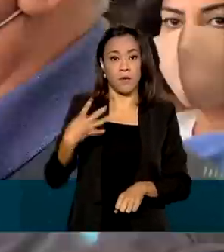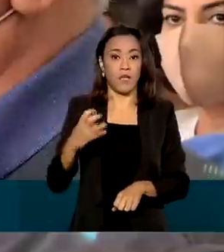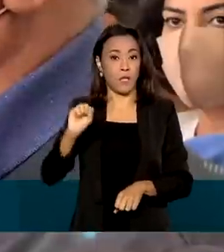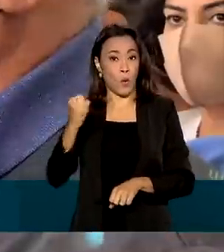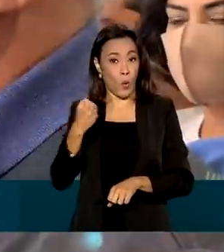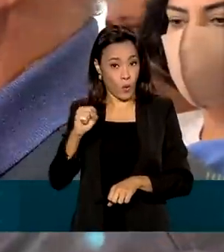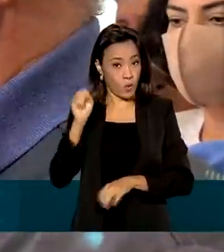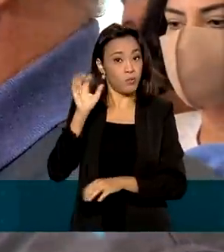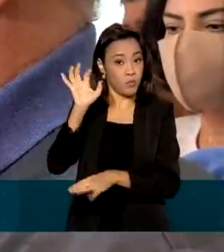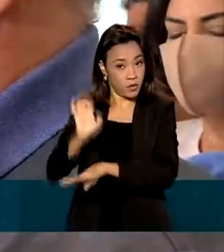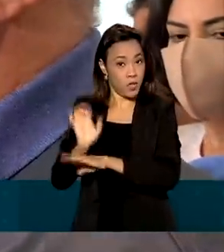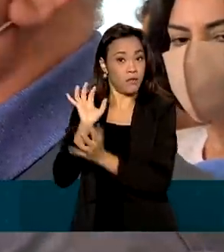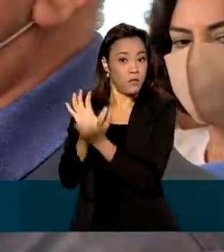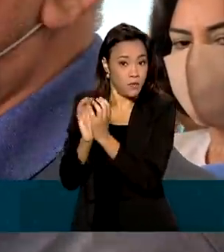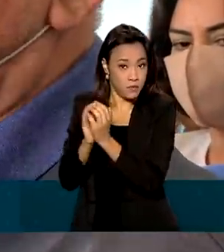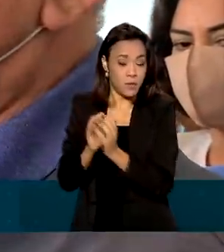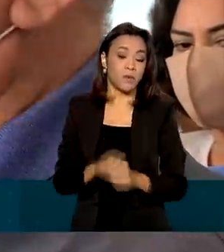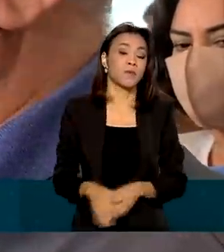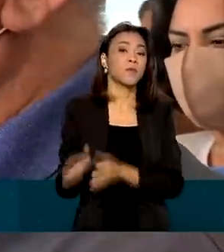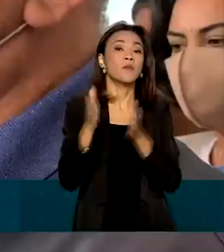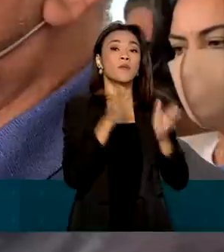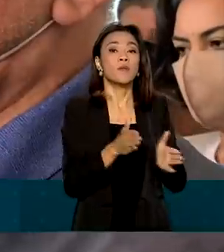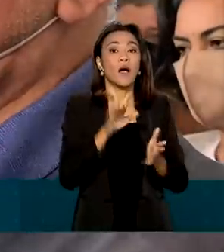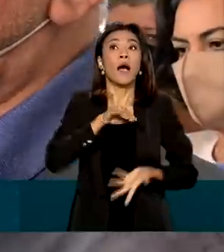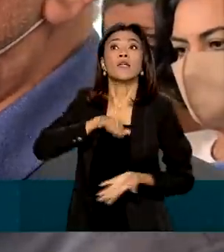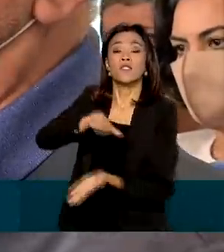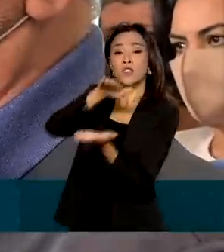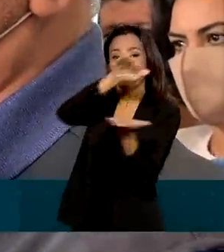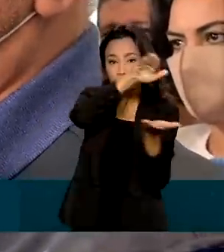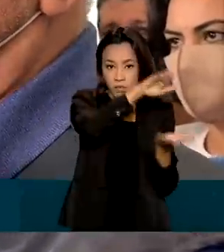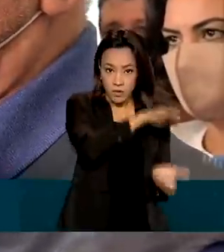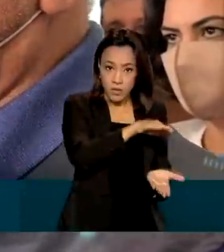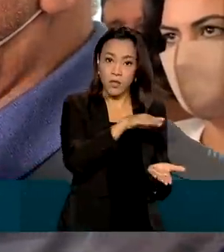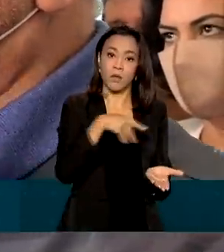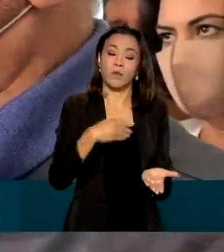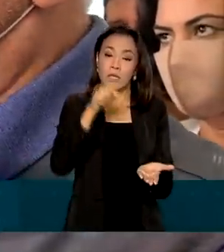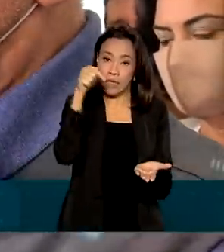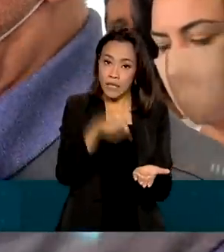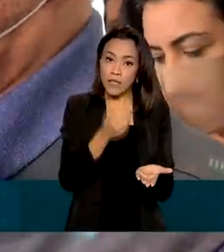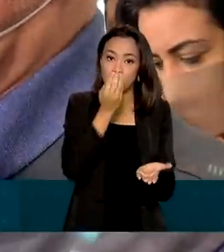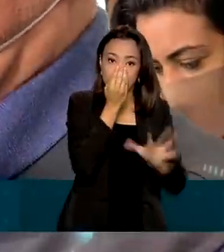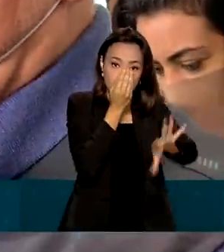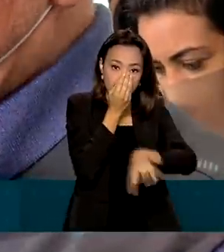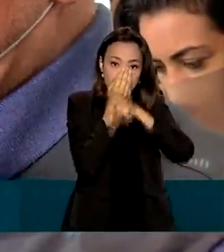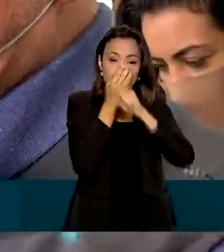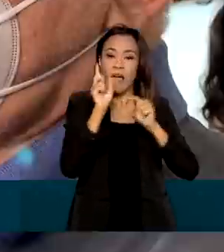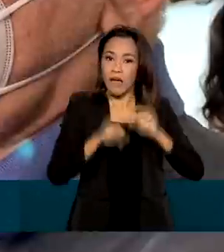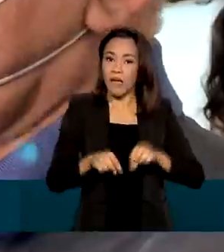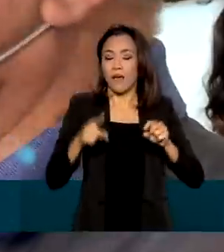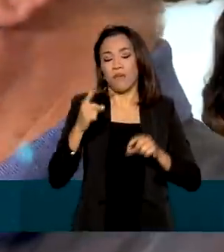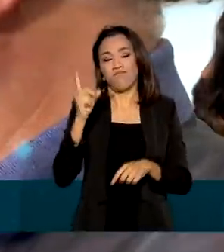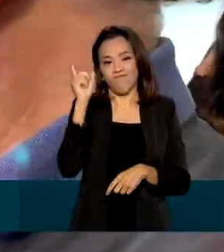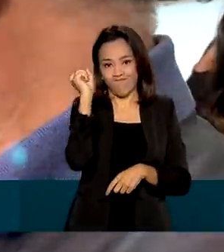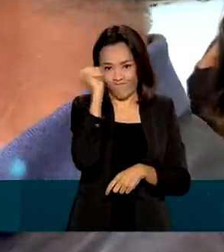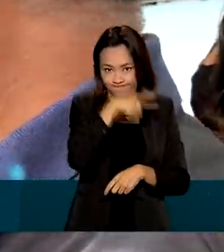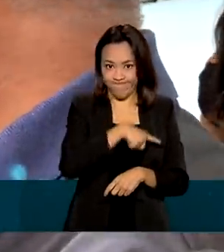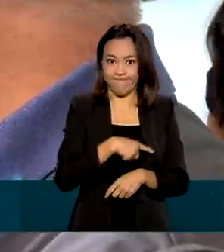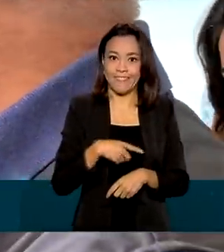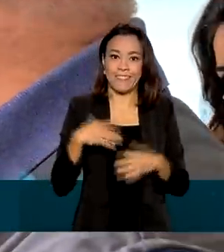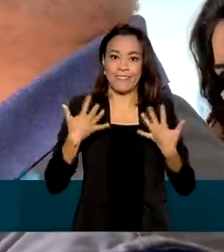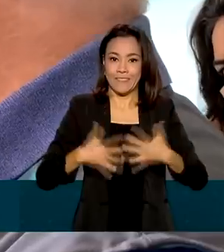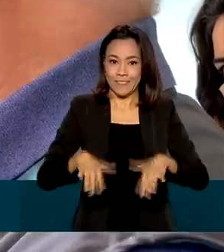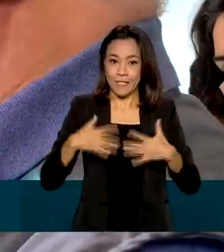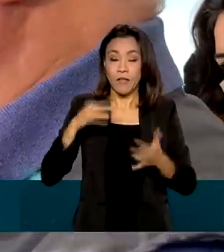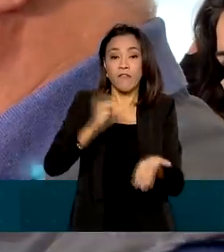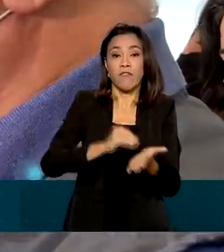A questão da distribuição e da logística de distribuição do oxigênio é uma questão complexa e há uma carência